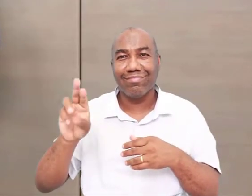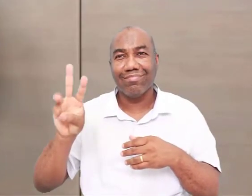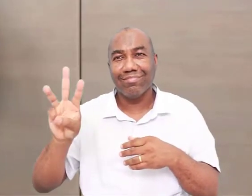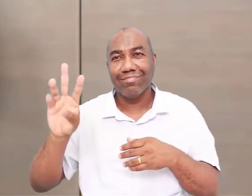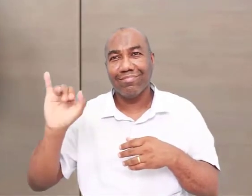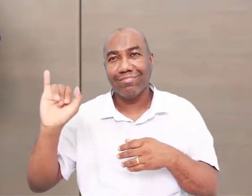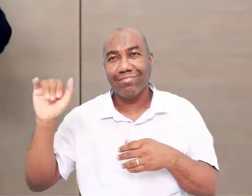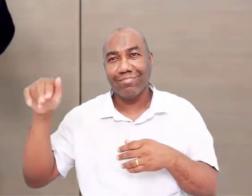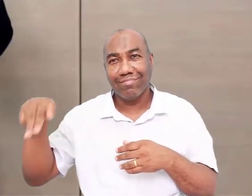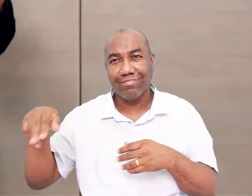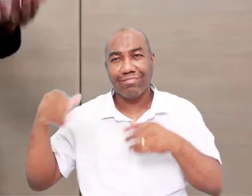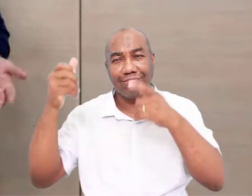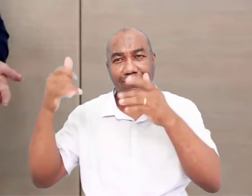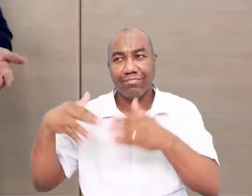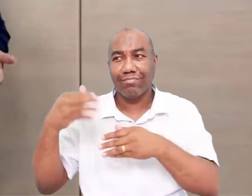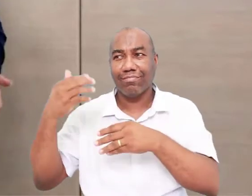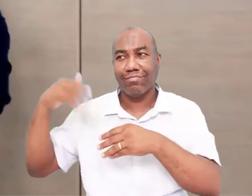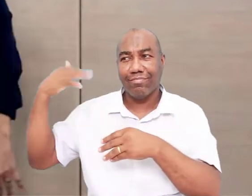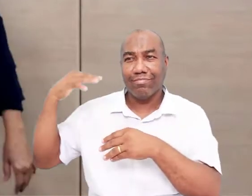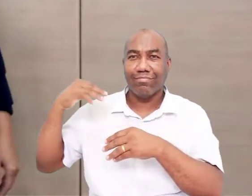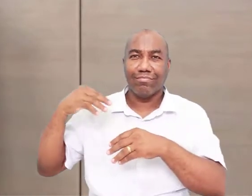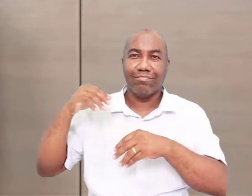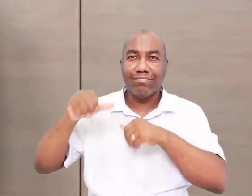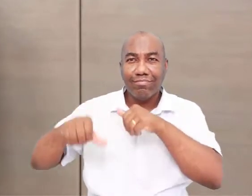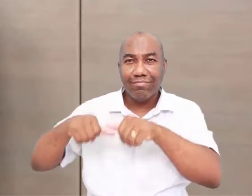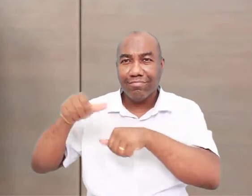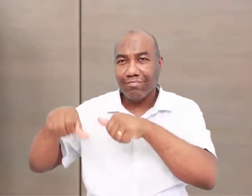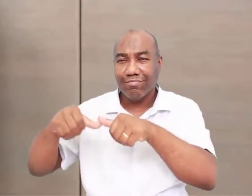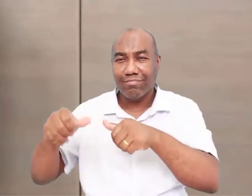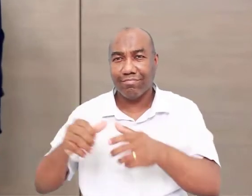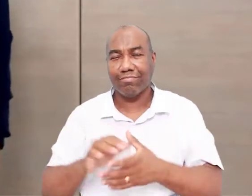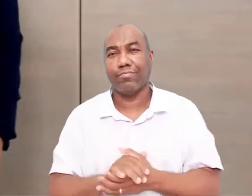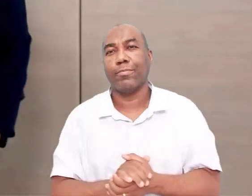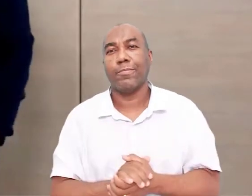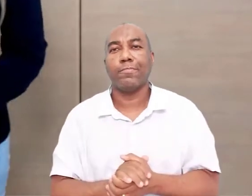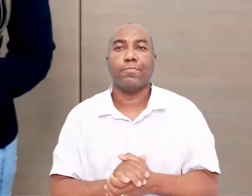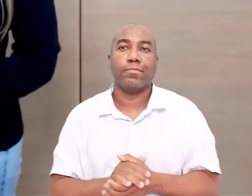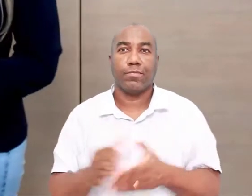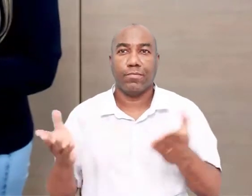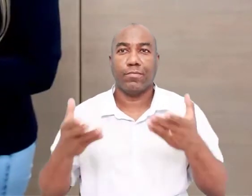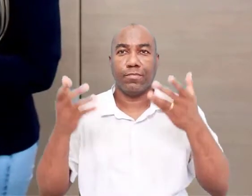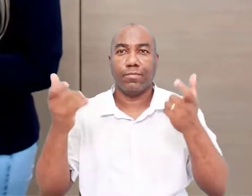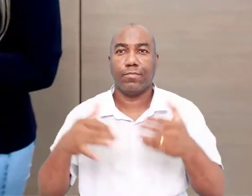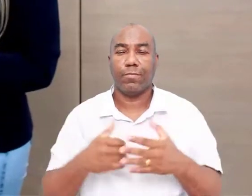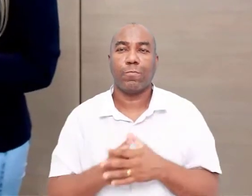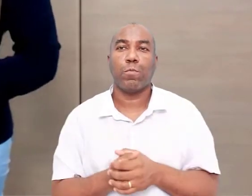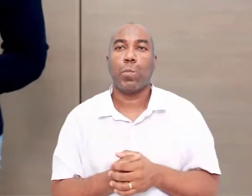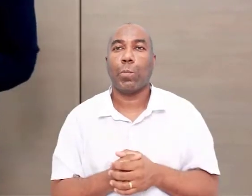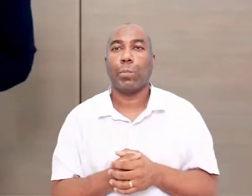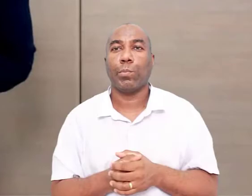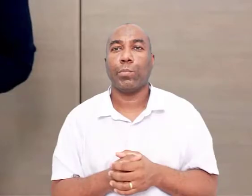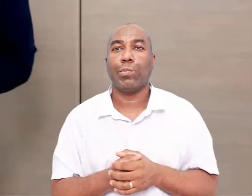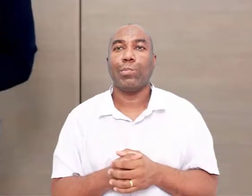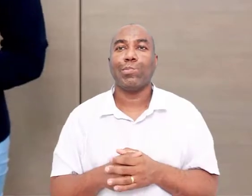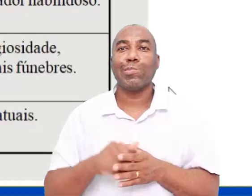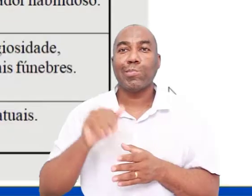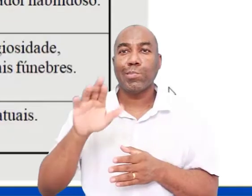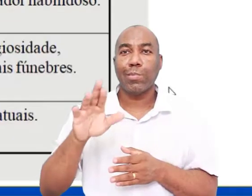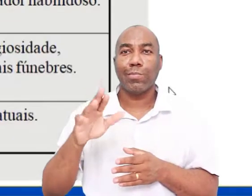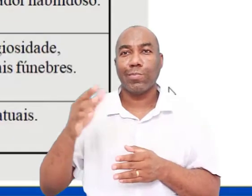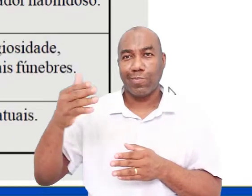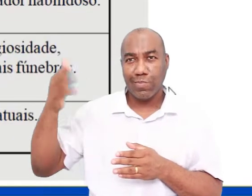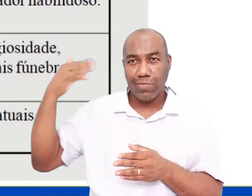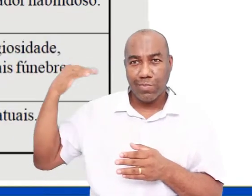ancestrais, dos primeiros hominídeos. Então vamos lá falar deles. Olha só. Segundo a evolução da espécie